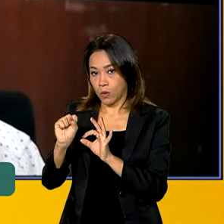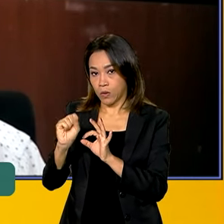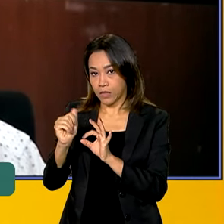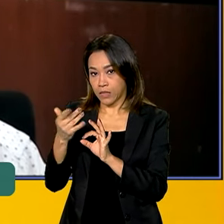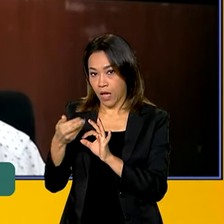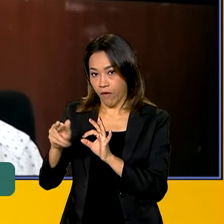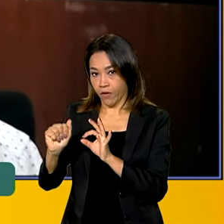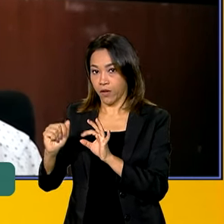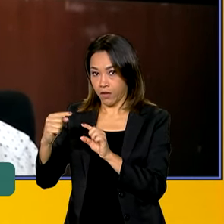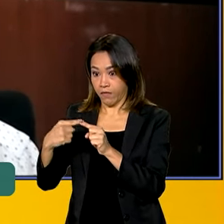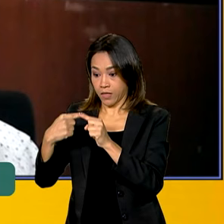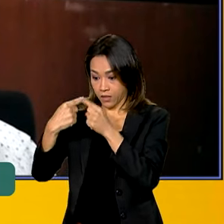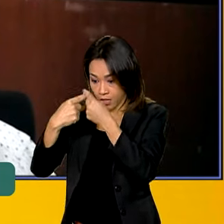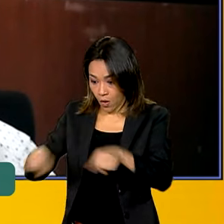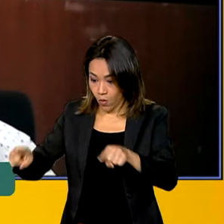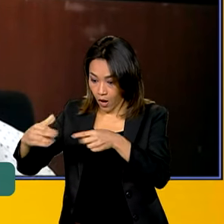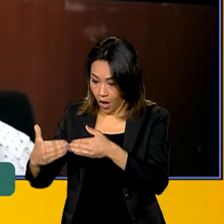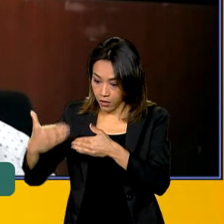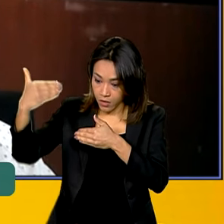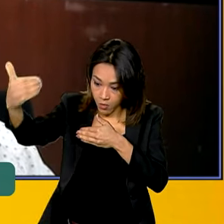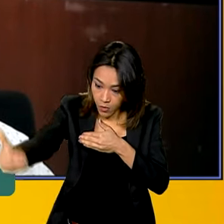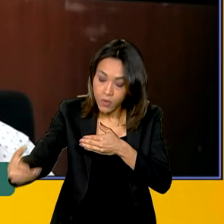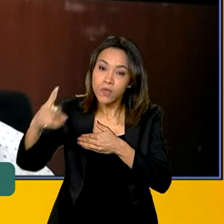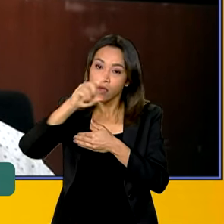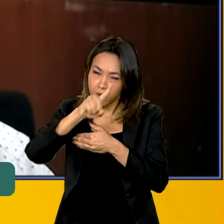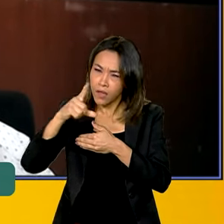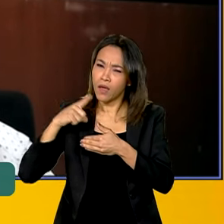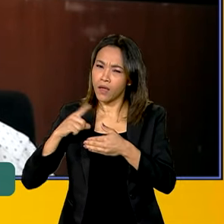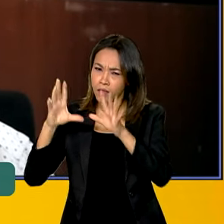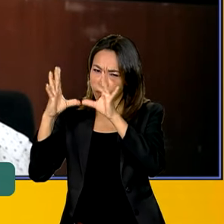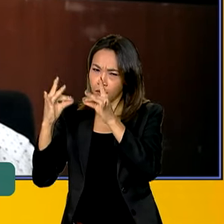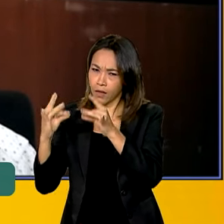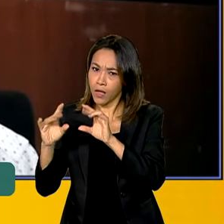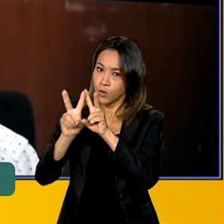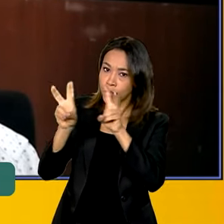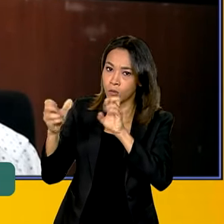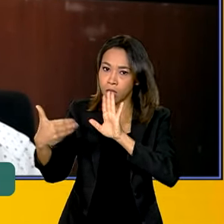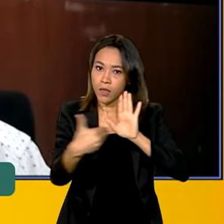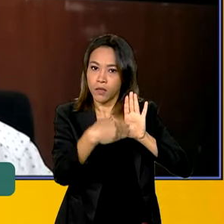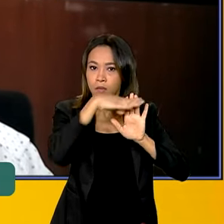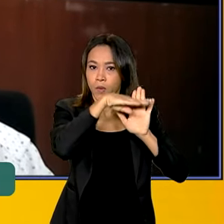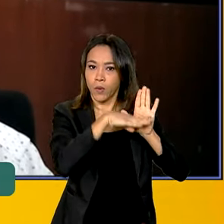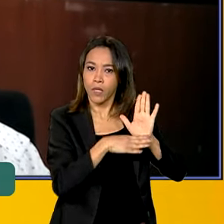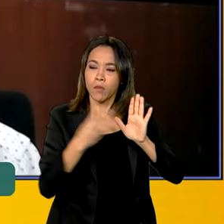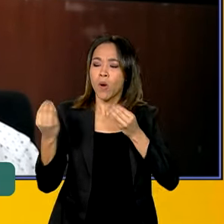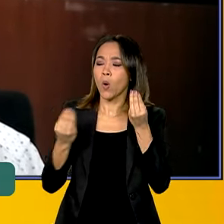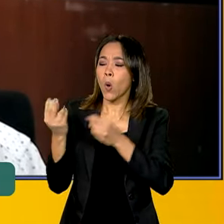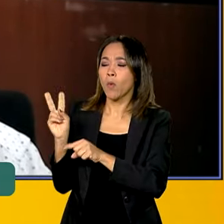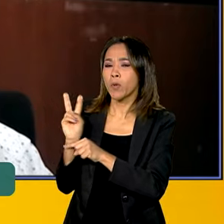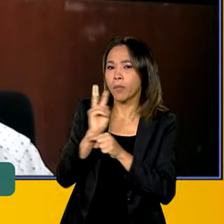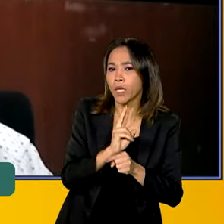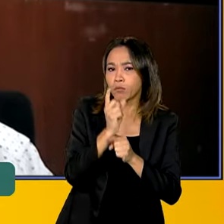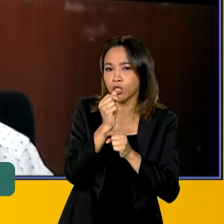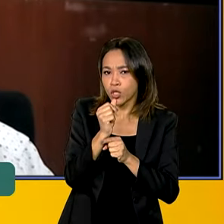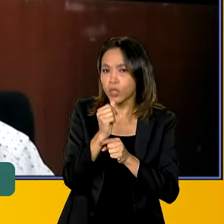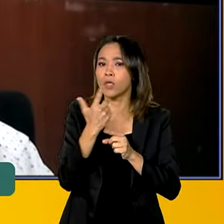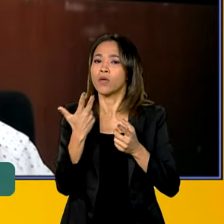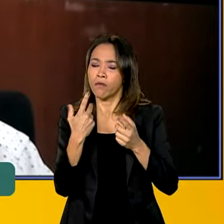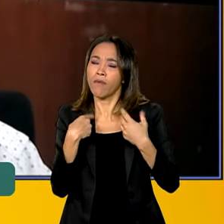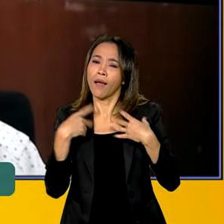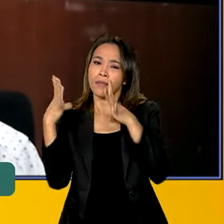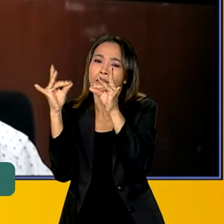mais detalhes sobre esse plano, com linhas de financiamento, com todas as